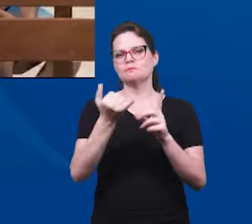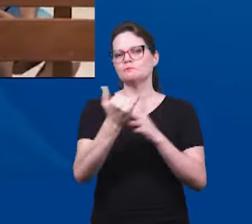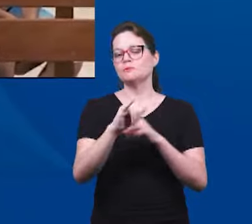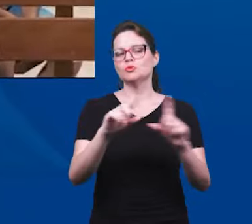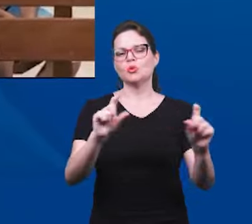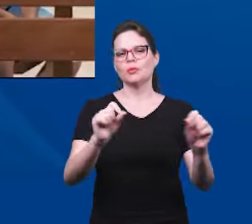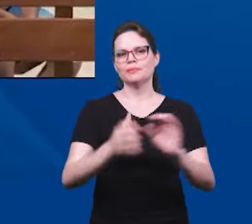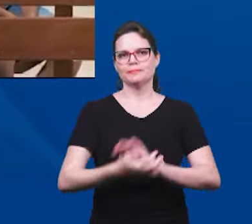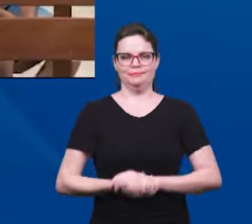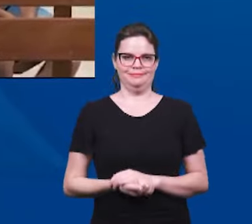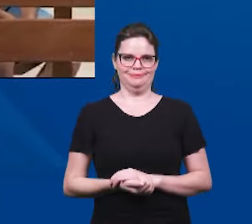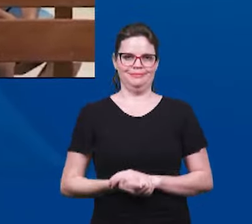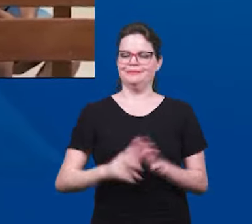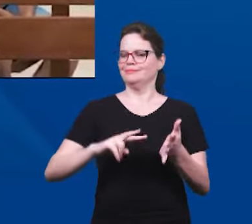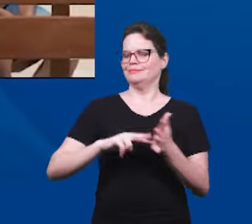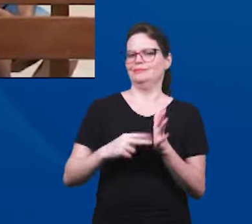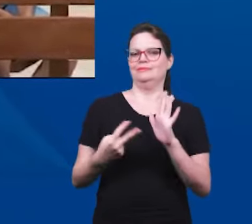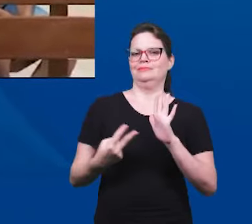vinho